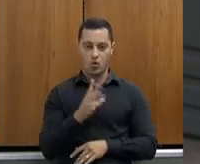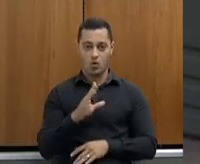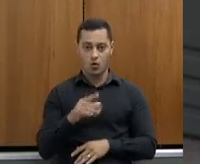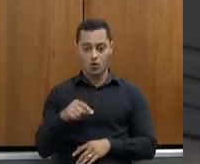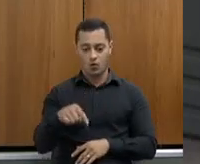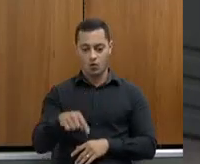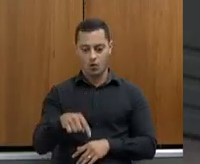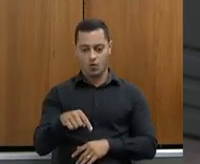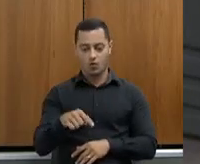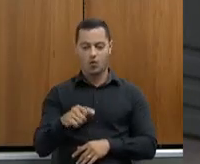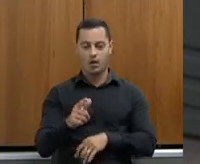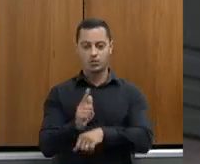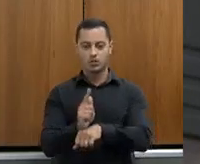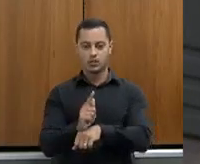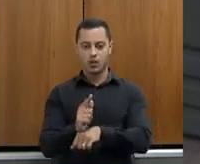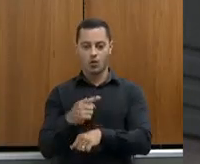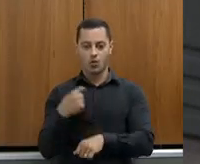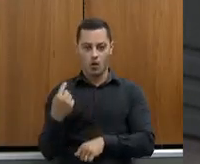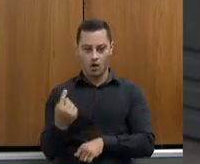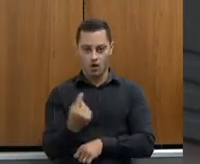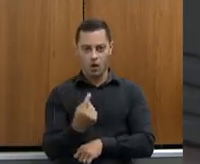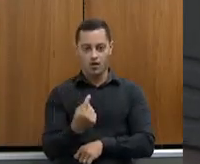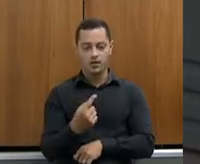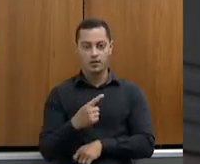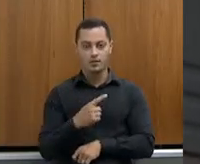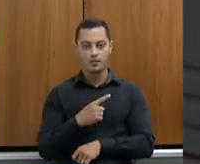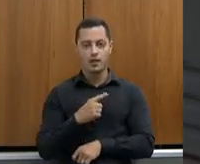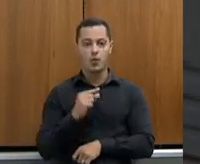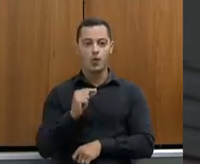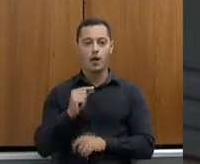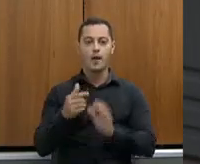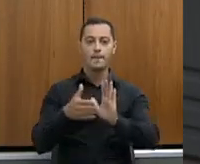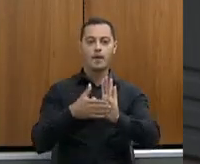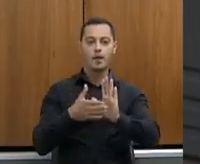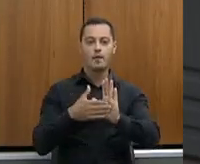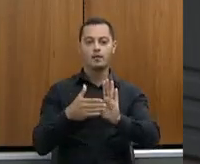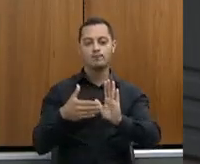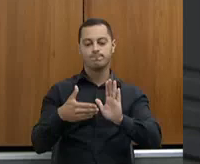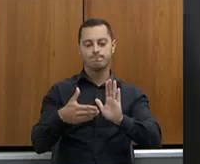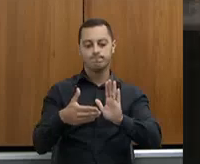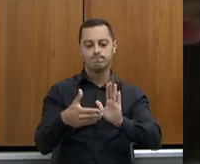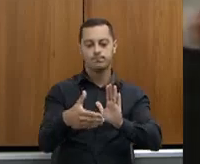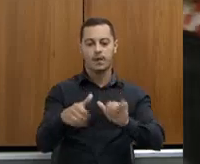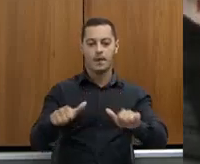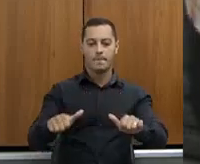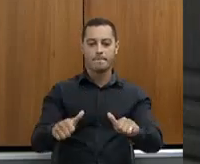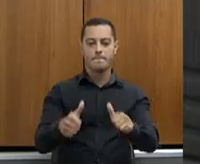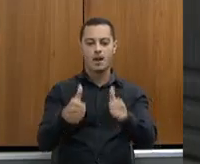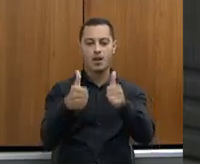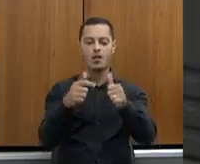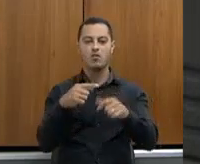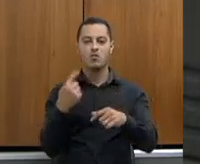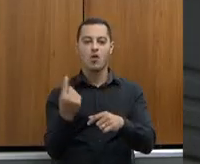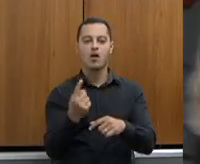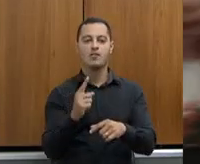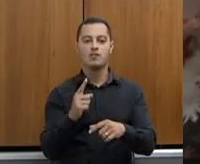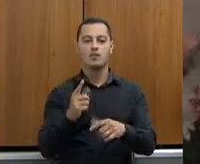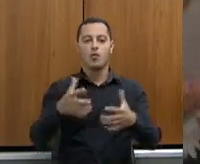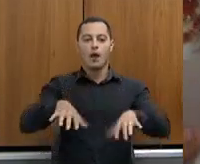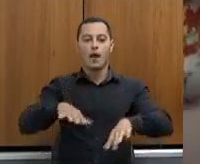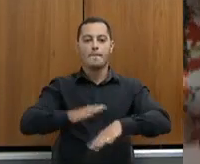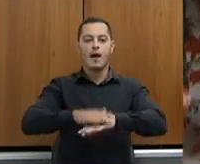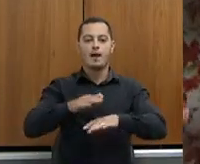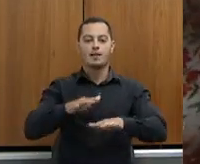essa gestão nossa, melhoraram. Então nós não estamos mais a parte de tartaruga, nós estamos melhorando